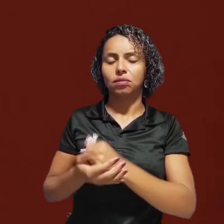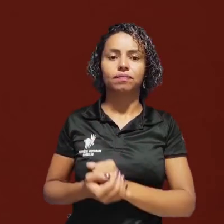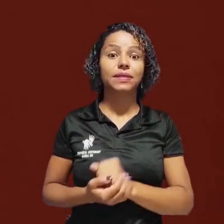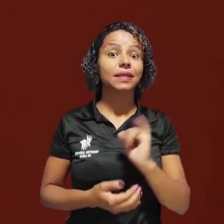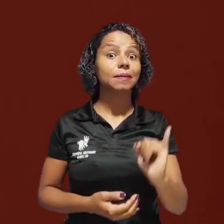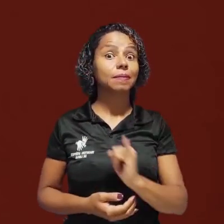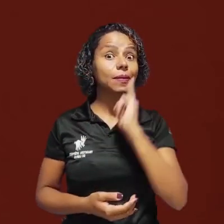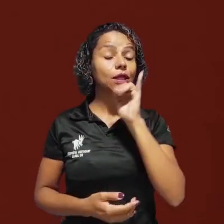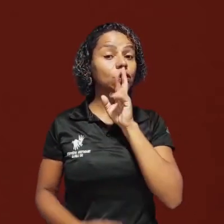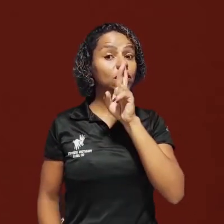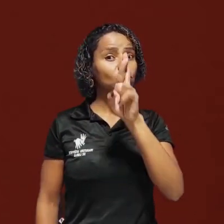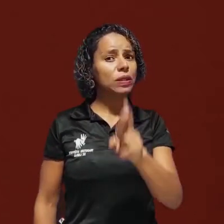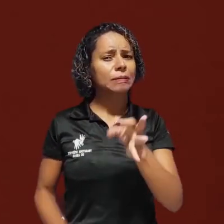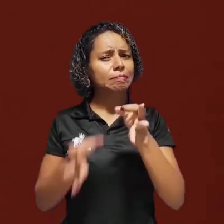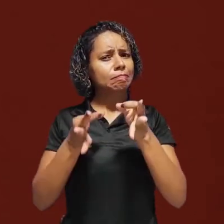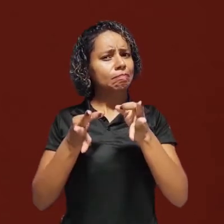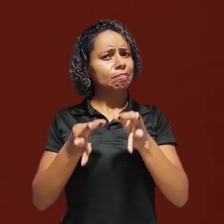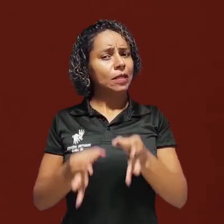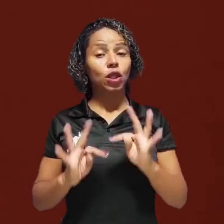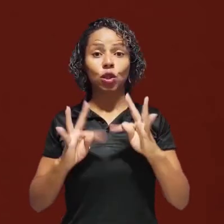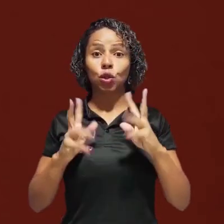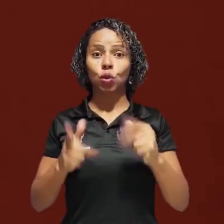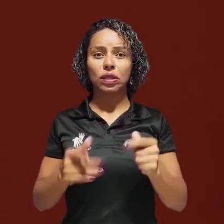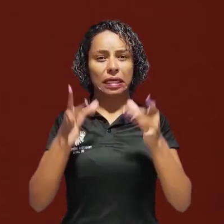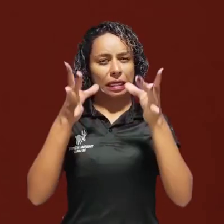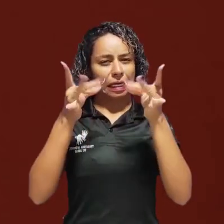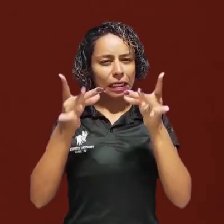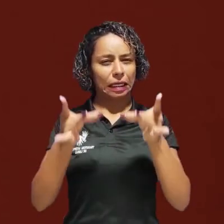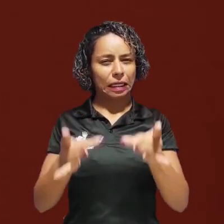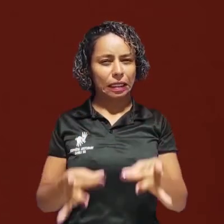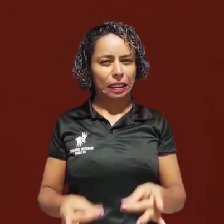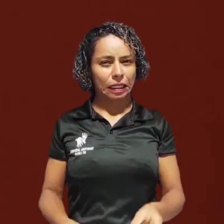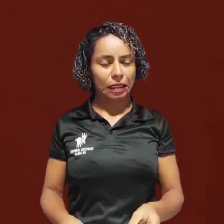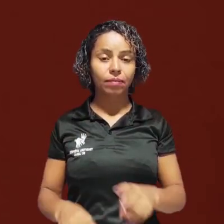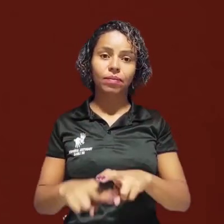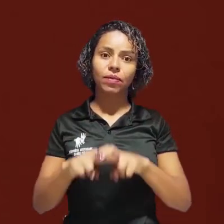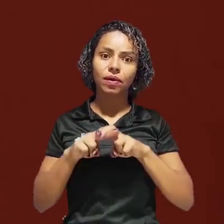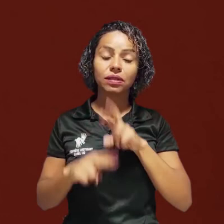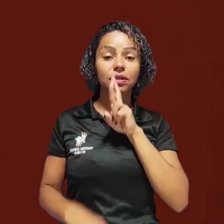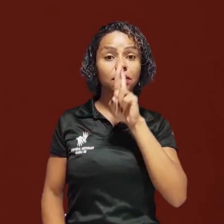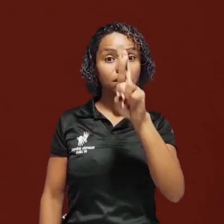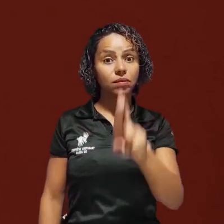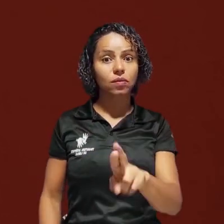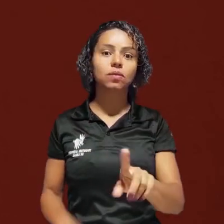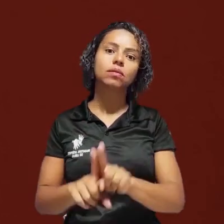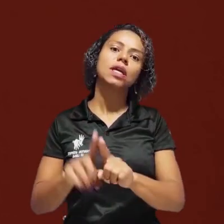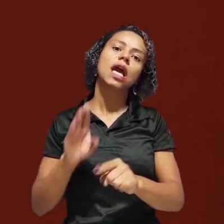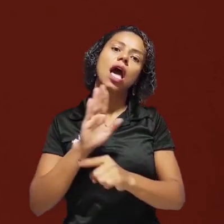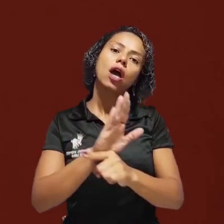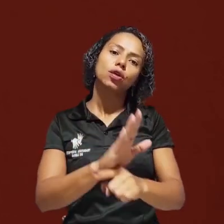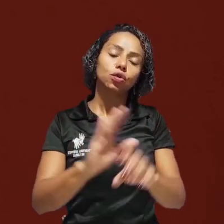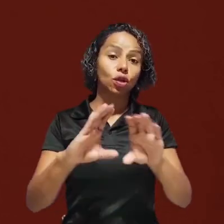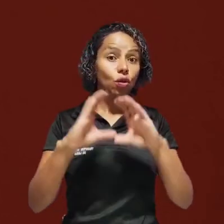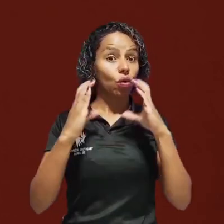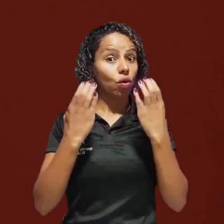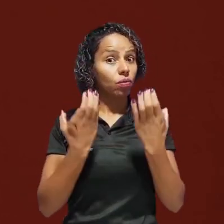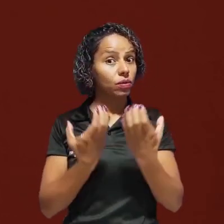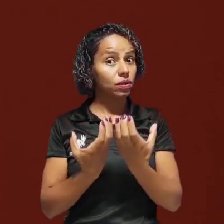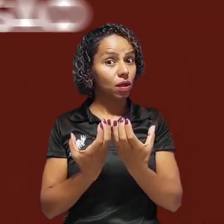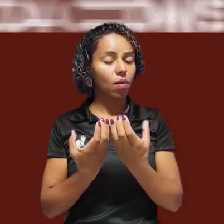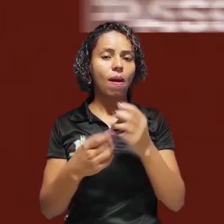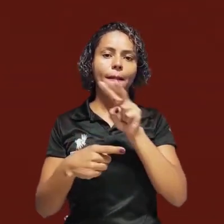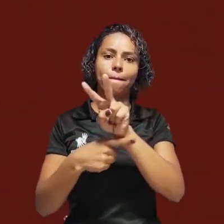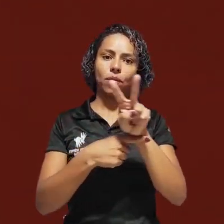documento com muita atenção e fidelidade, pois essas respostas vão embasar os próximos passos da